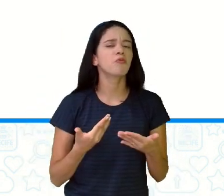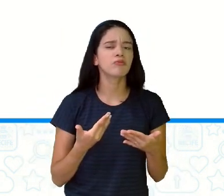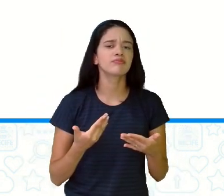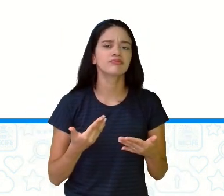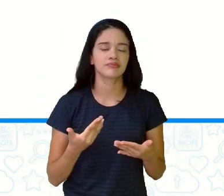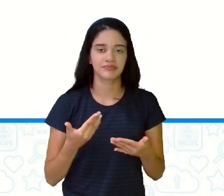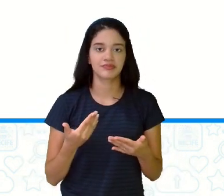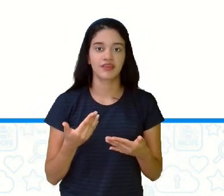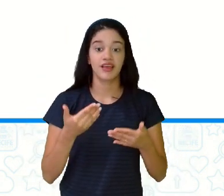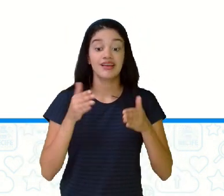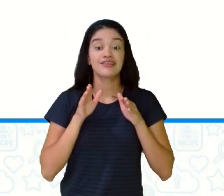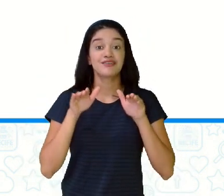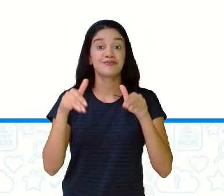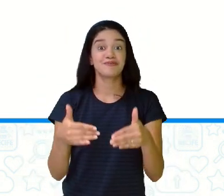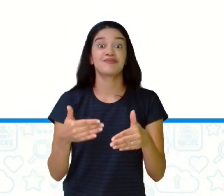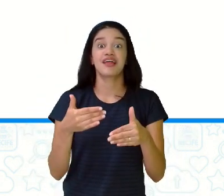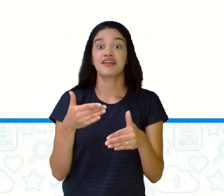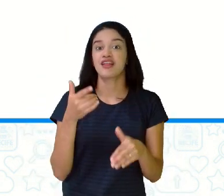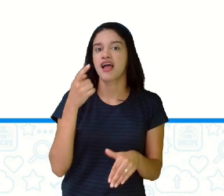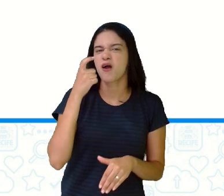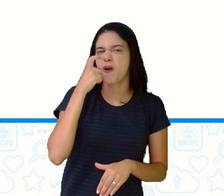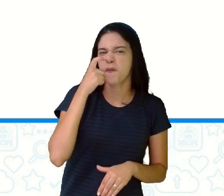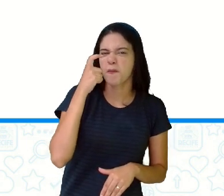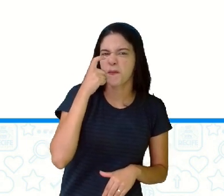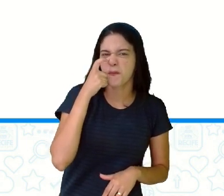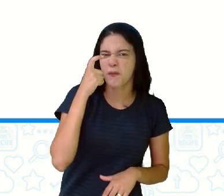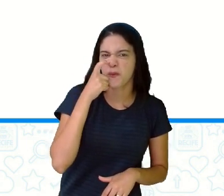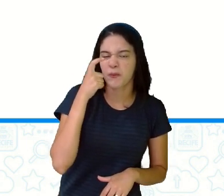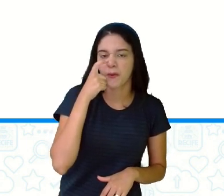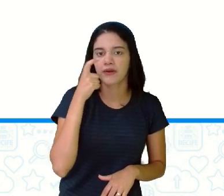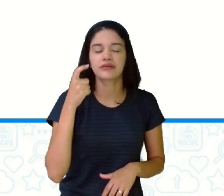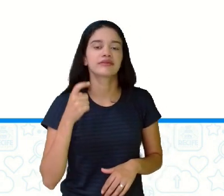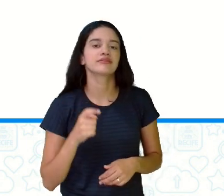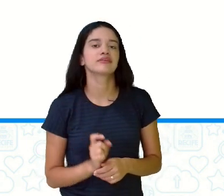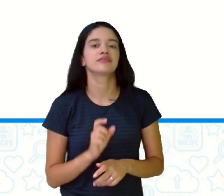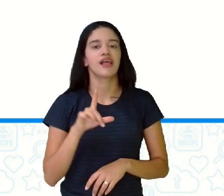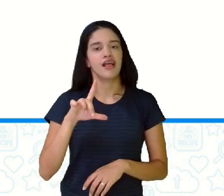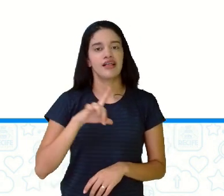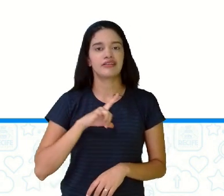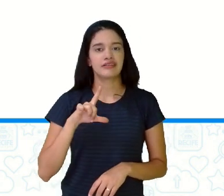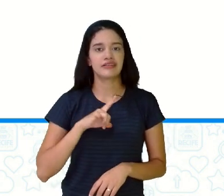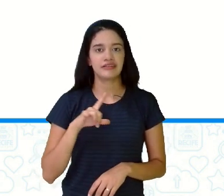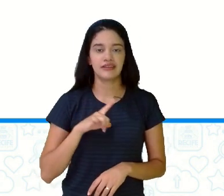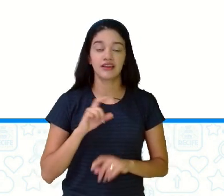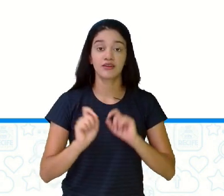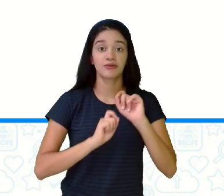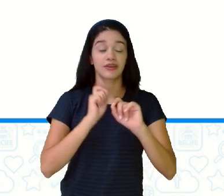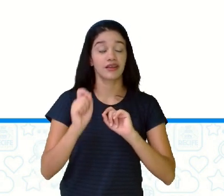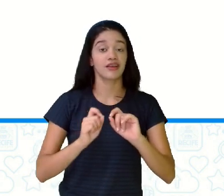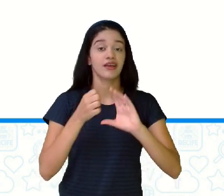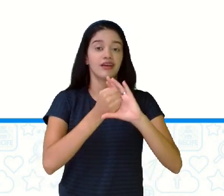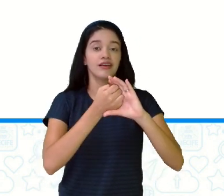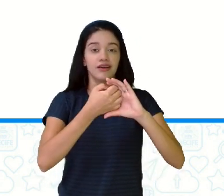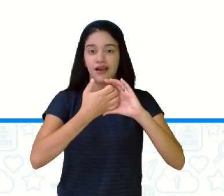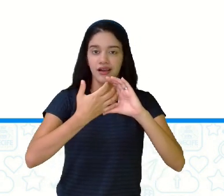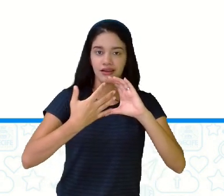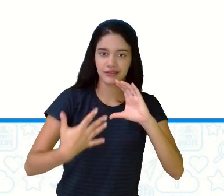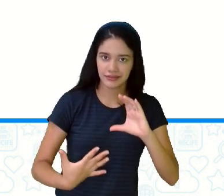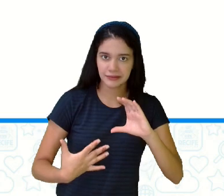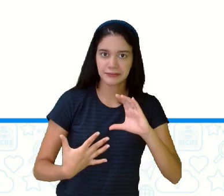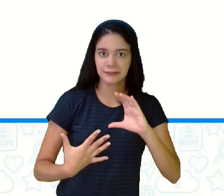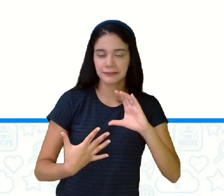aí, que é a bruxa. Essa aí, ela tem aí uma característica bem